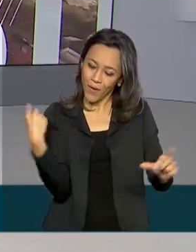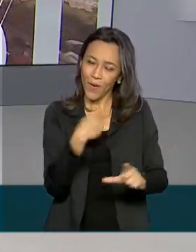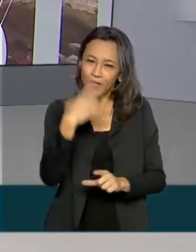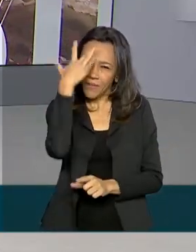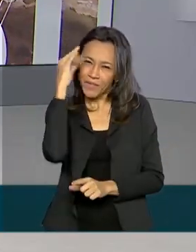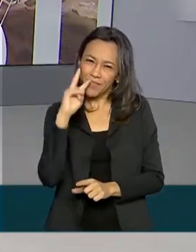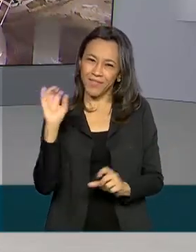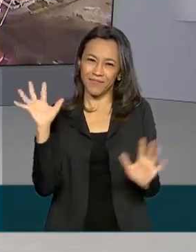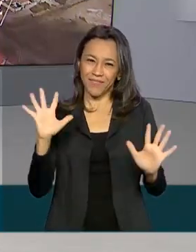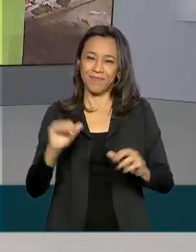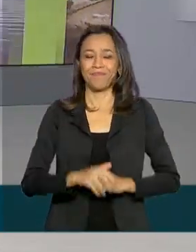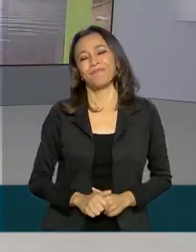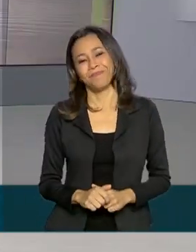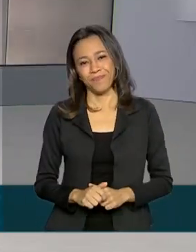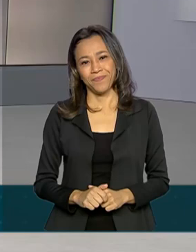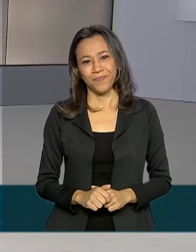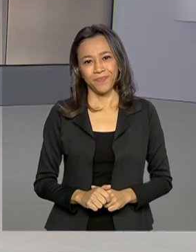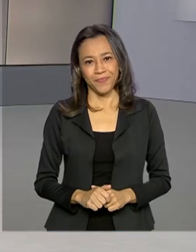Até lá.